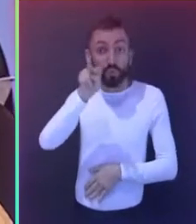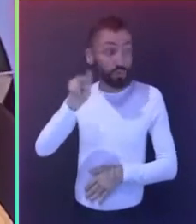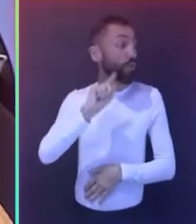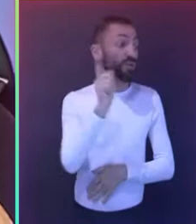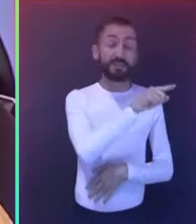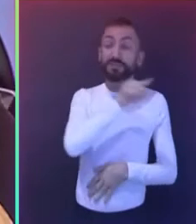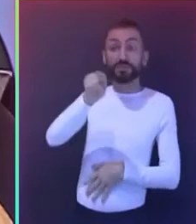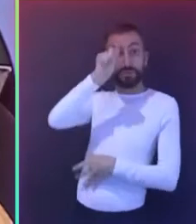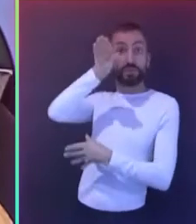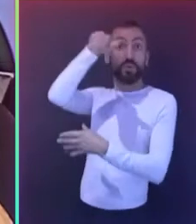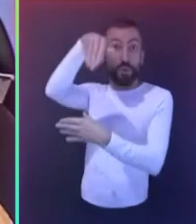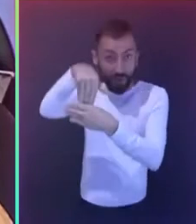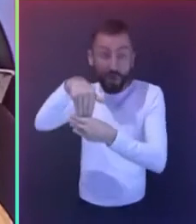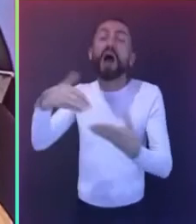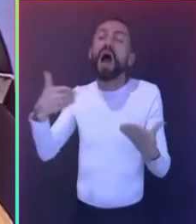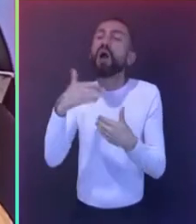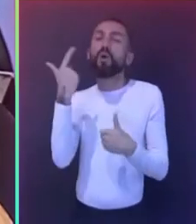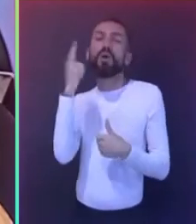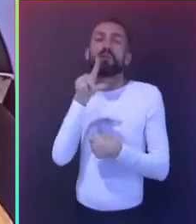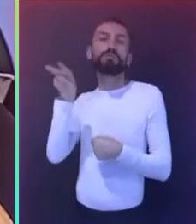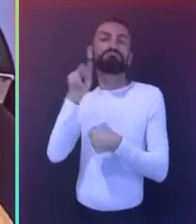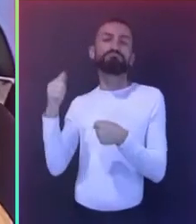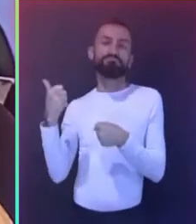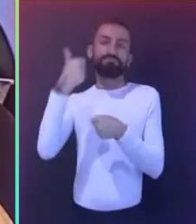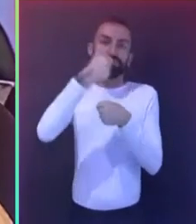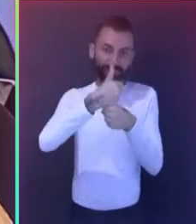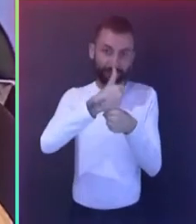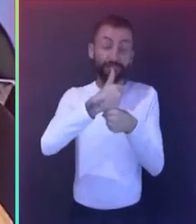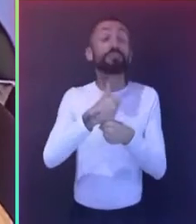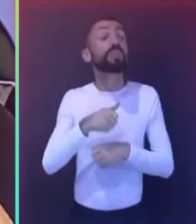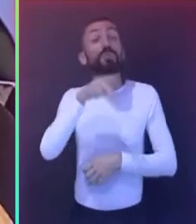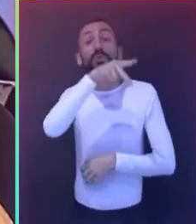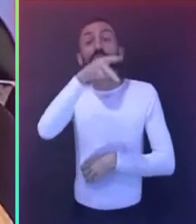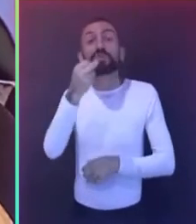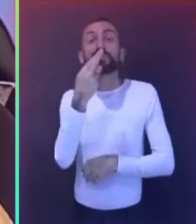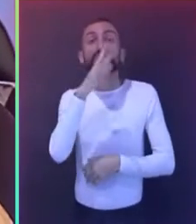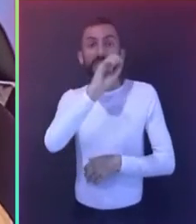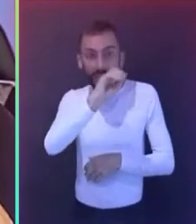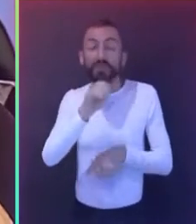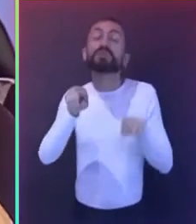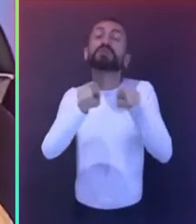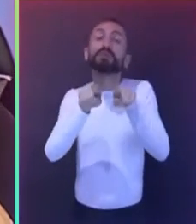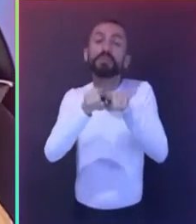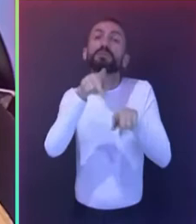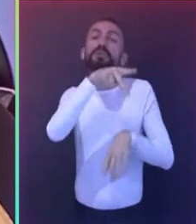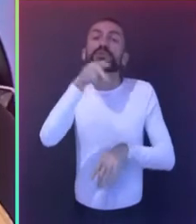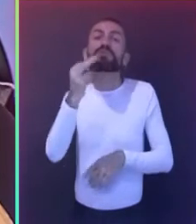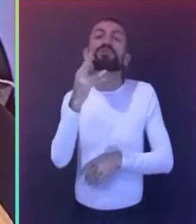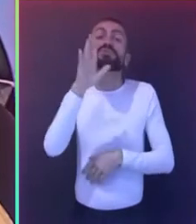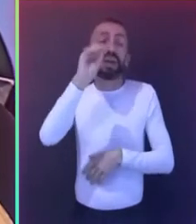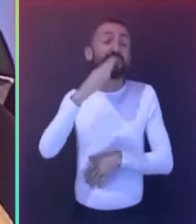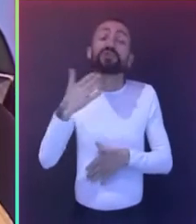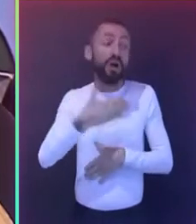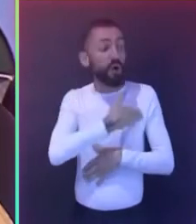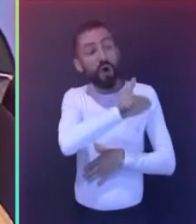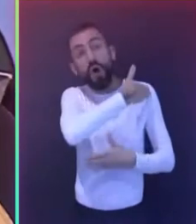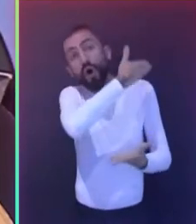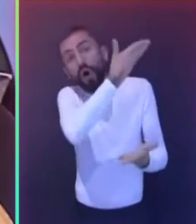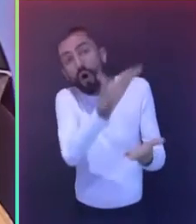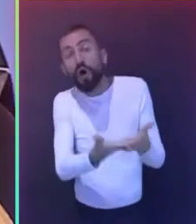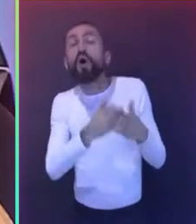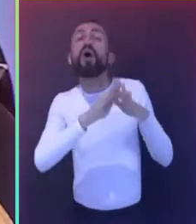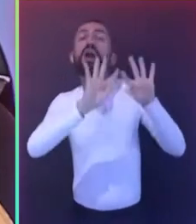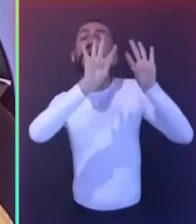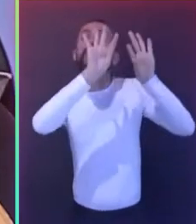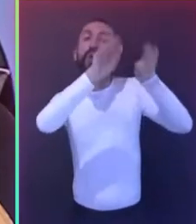empoçados. Professor Sandro Valentini e professor Sérgio Nobre, que concluem seu mandato à frente